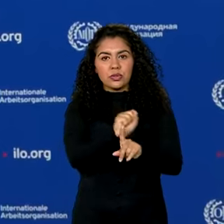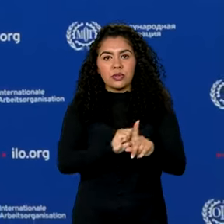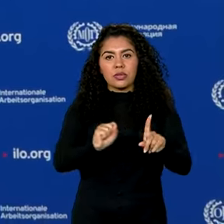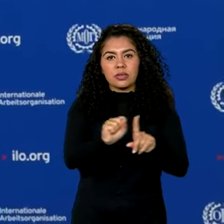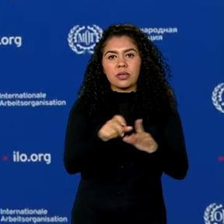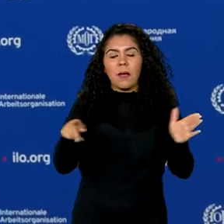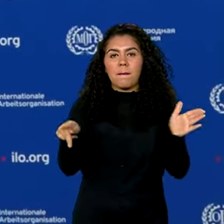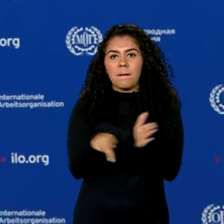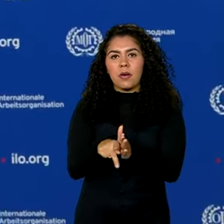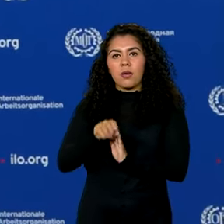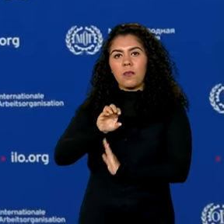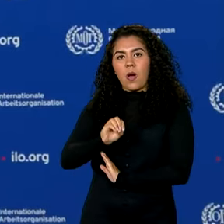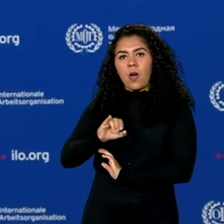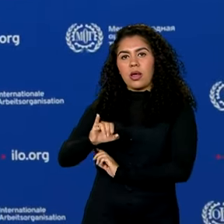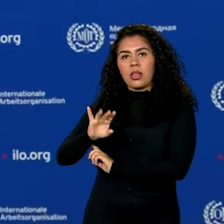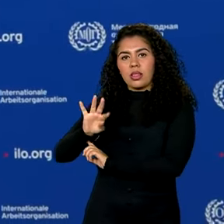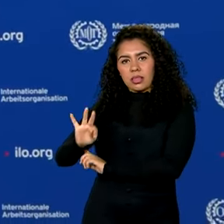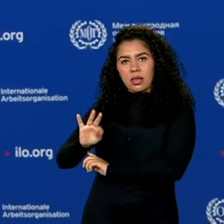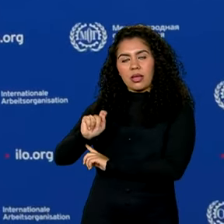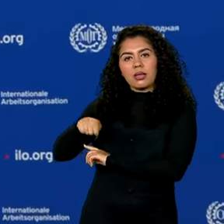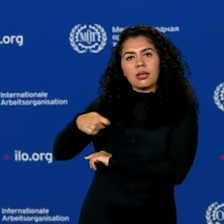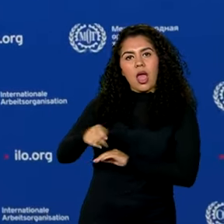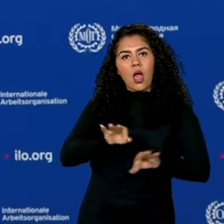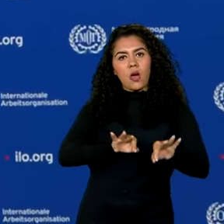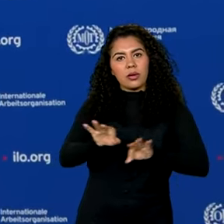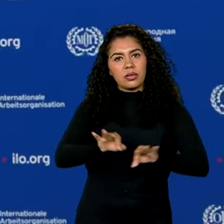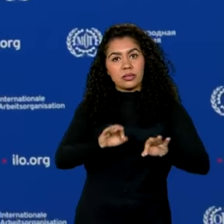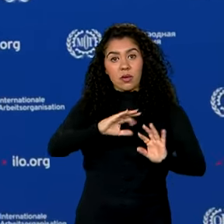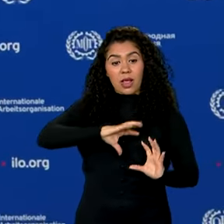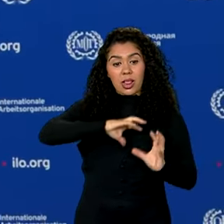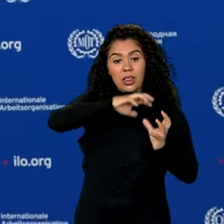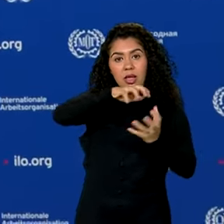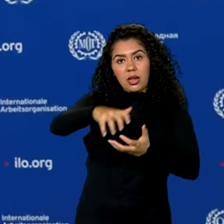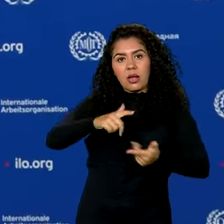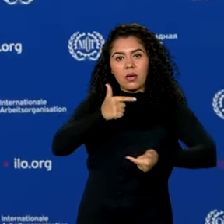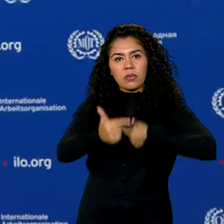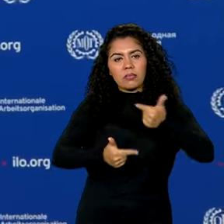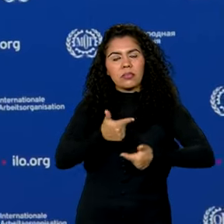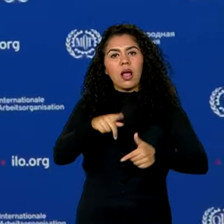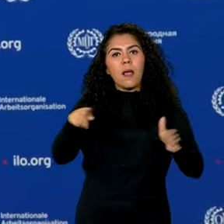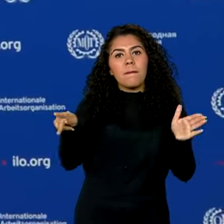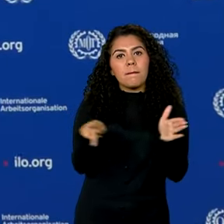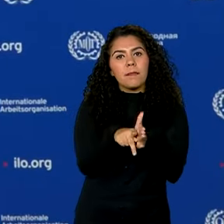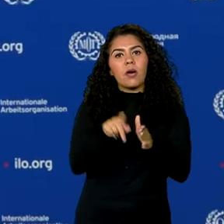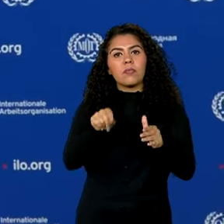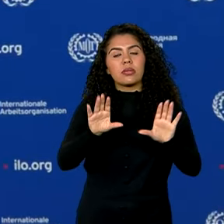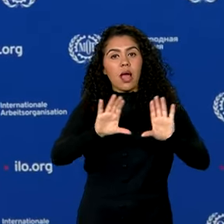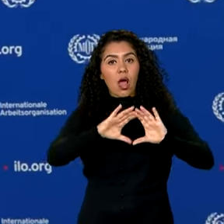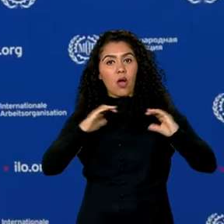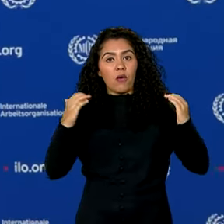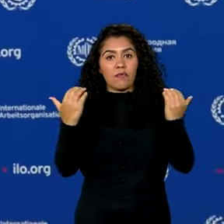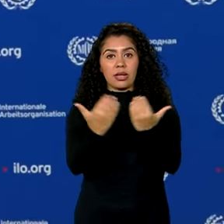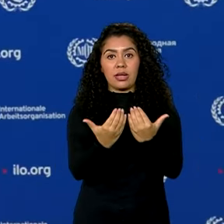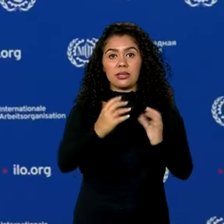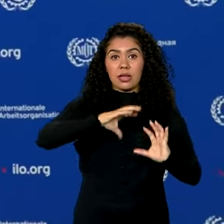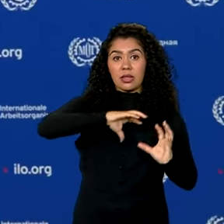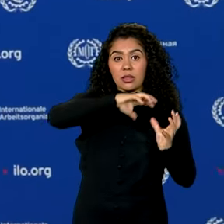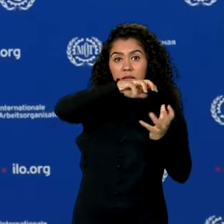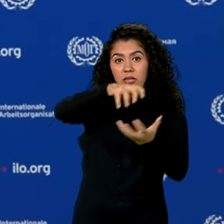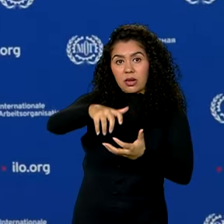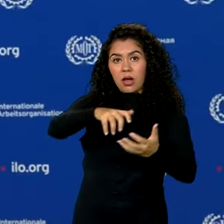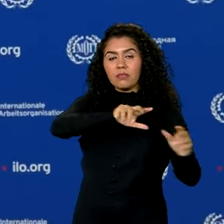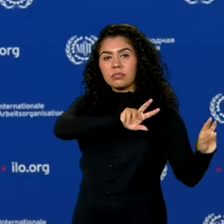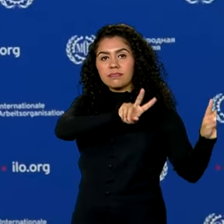Internacional do Trabalho, a OIT. E esse fórum é parte da Conferência Internacional do Trabalho, um